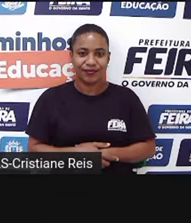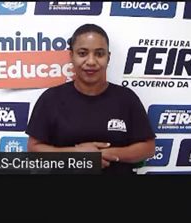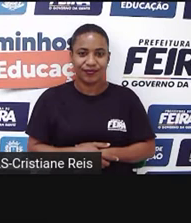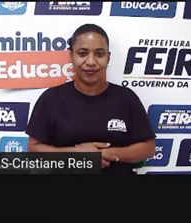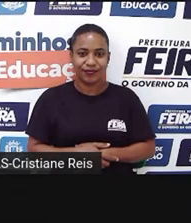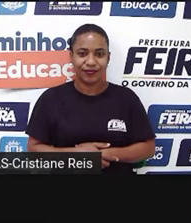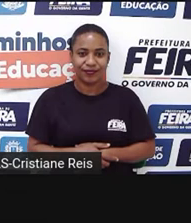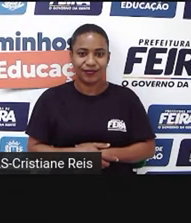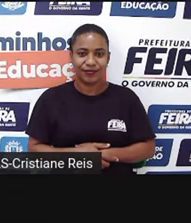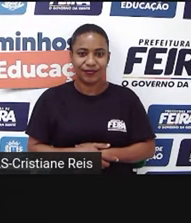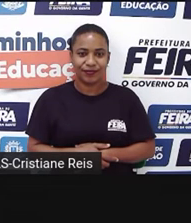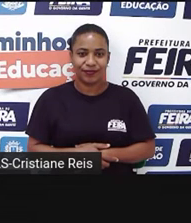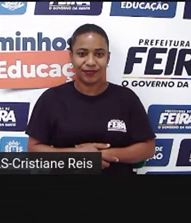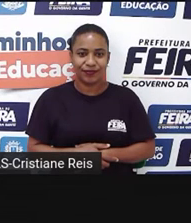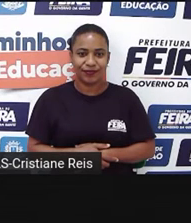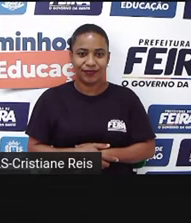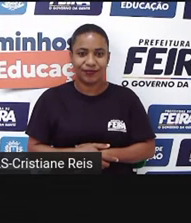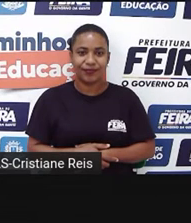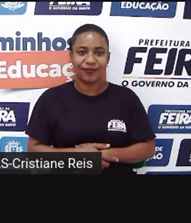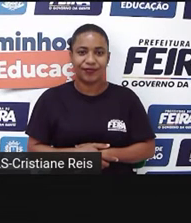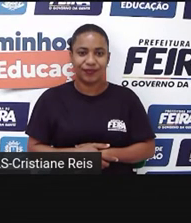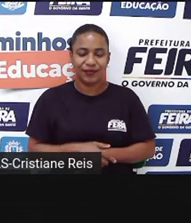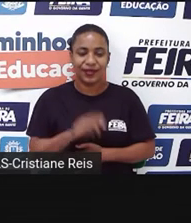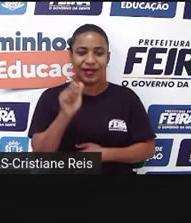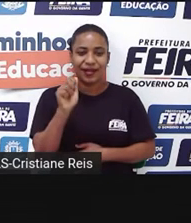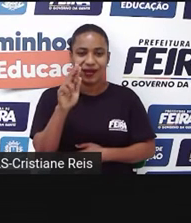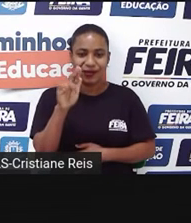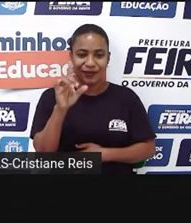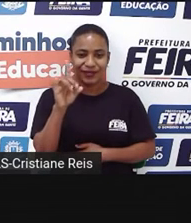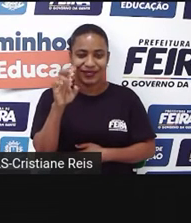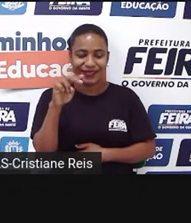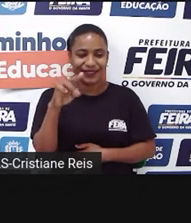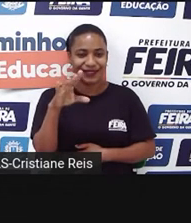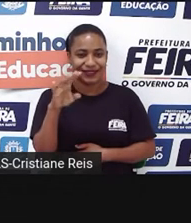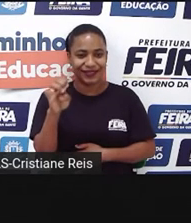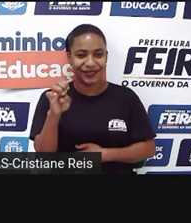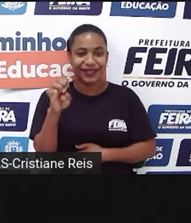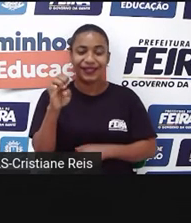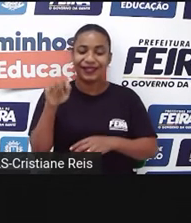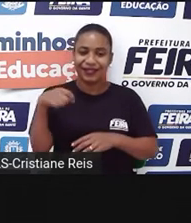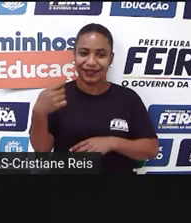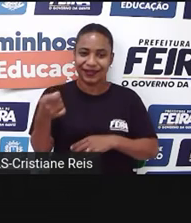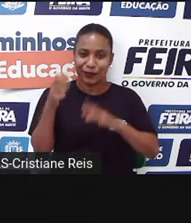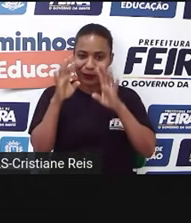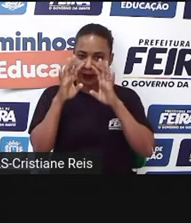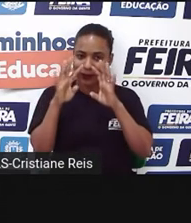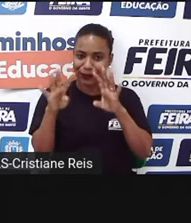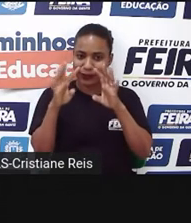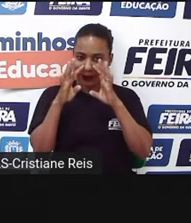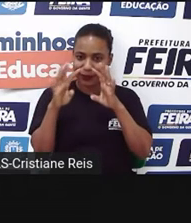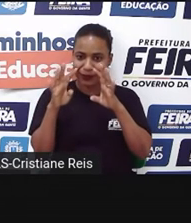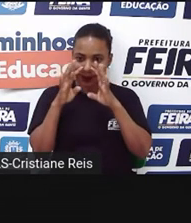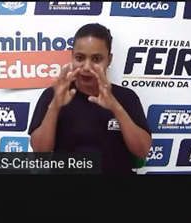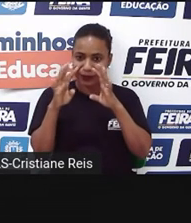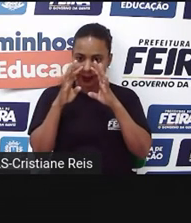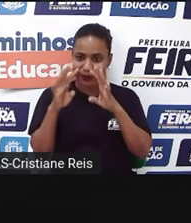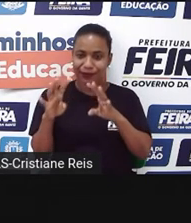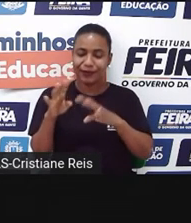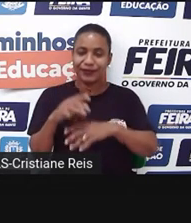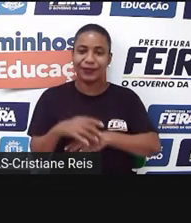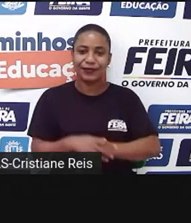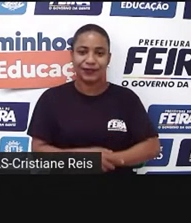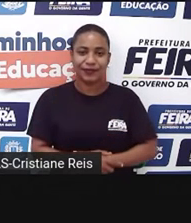Ok, let's go. Audience, plateia. Onde nós temos aqui a imagem da plateia.